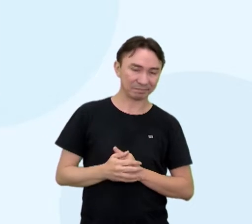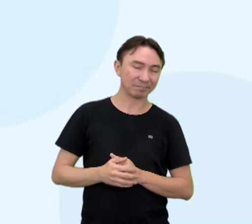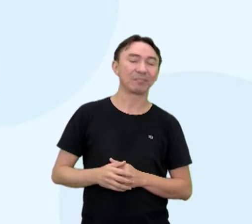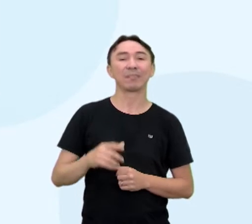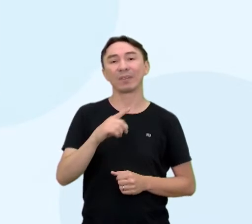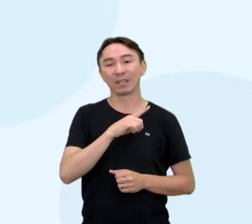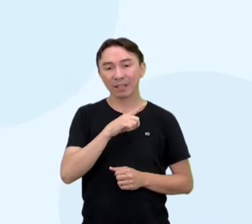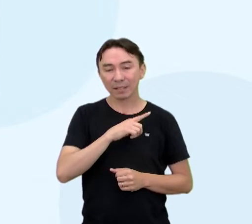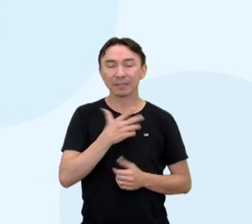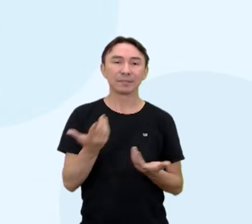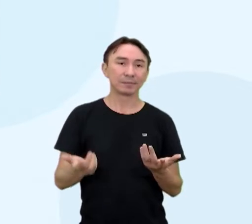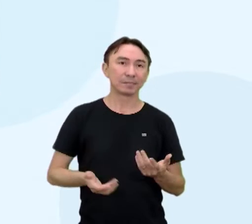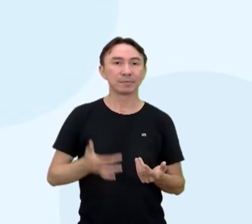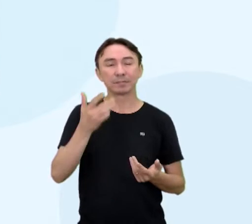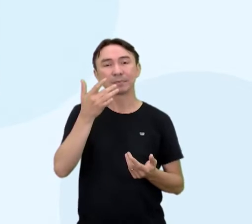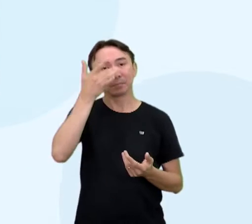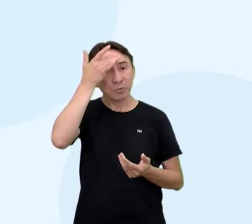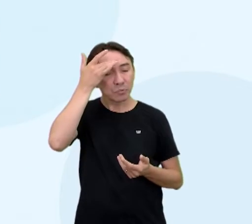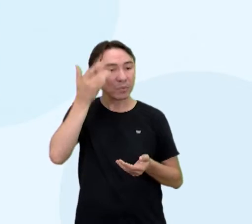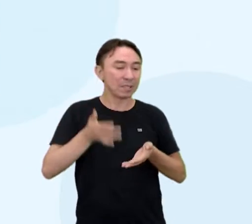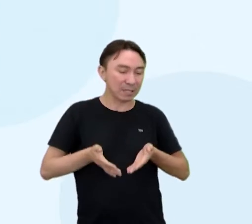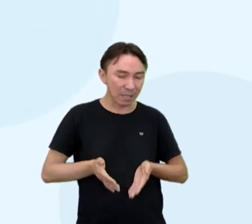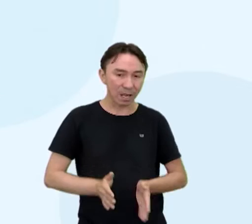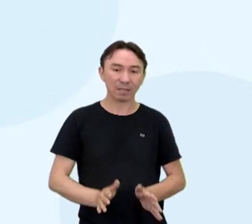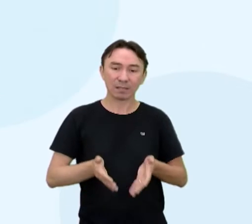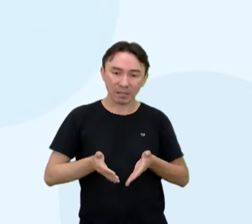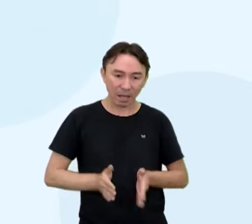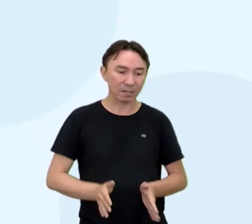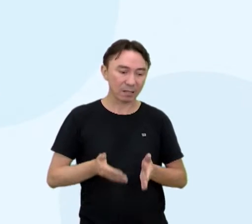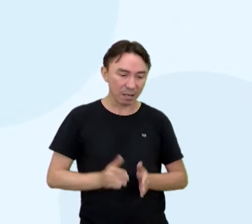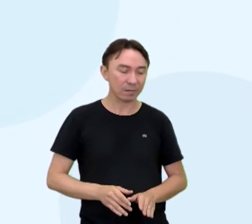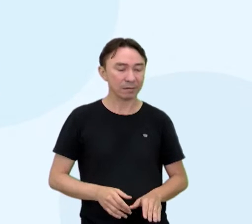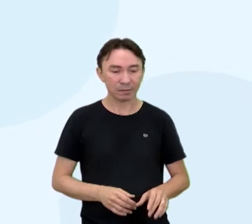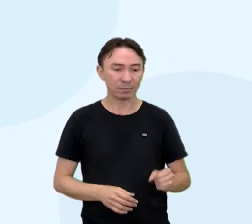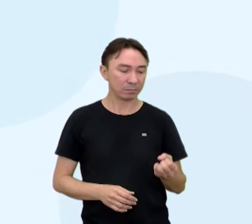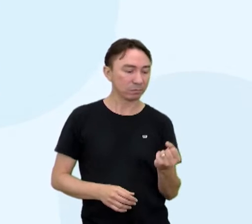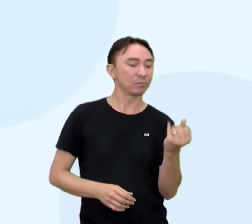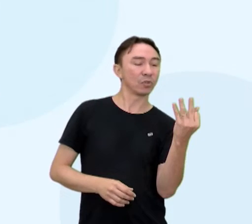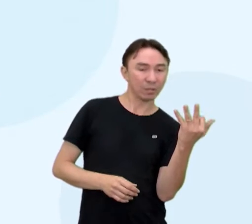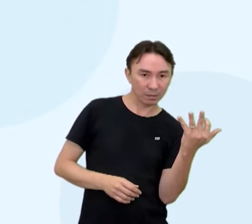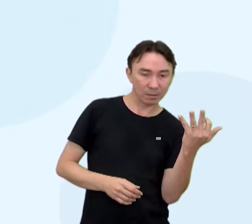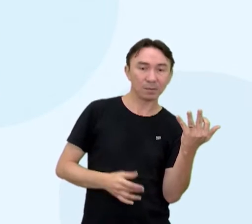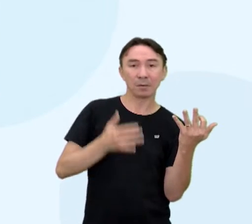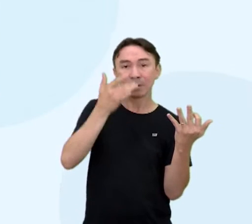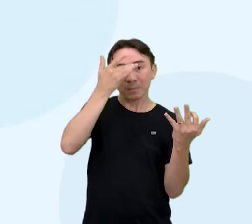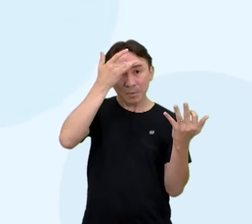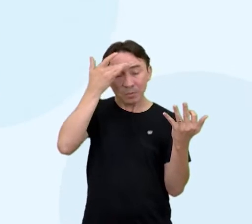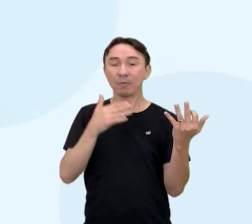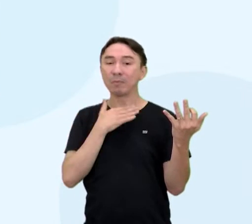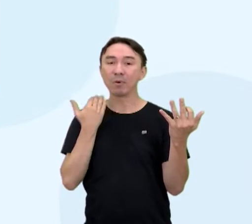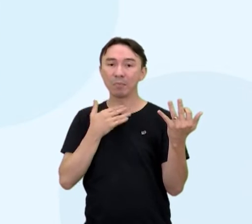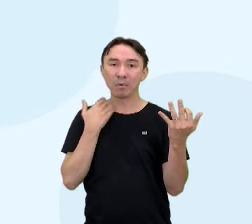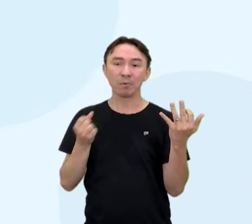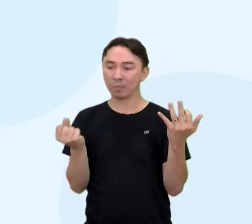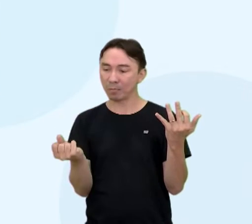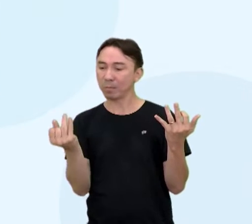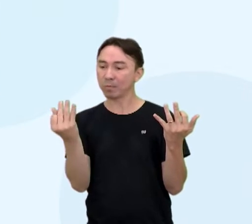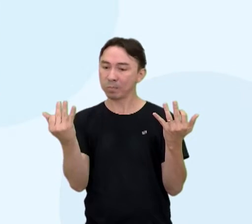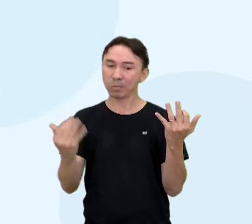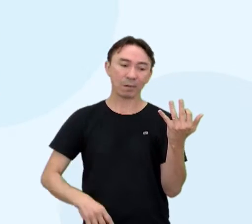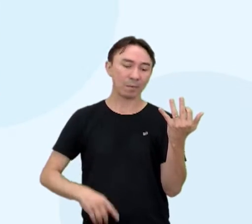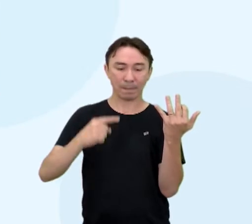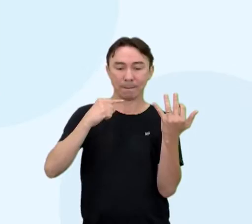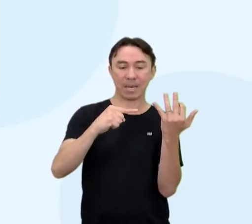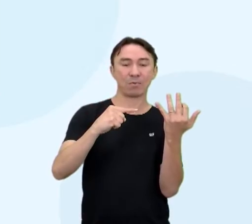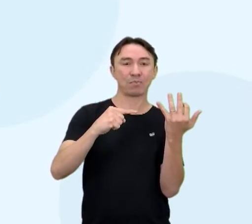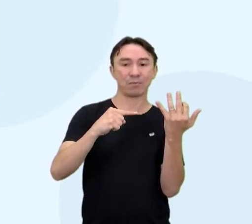os valores da taxa de natalidade com taxa de mortalidade, subtrair, tá certo? E aí o detalhe